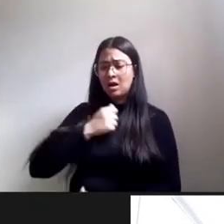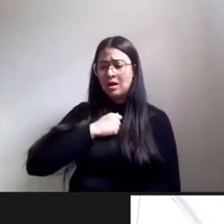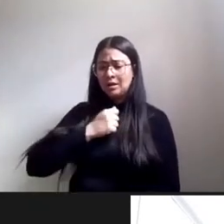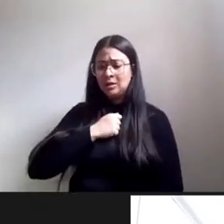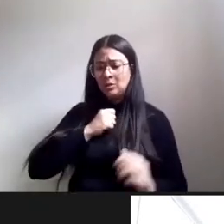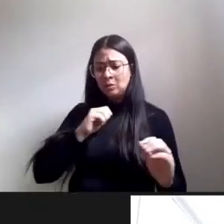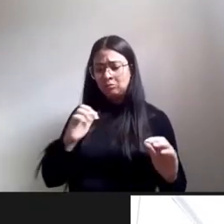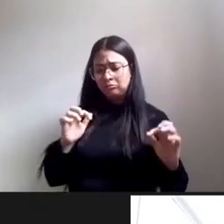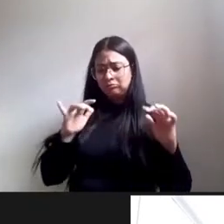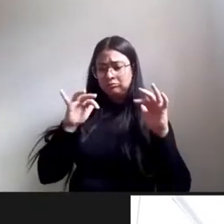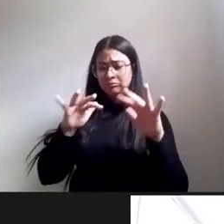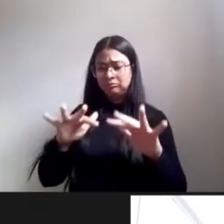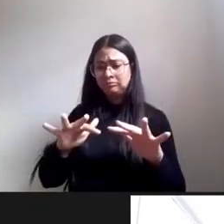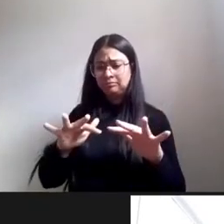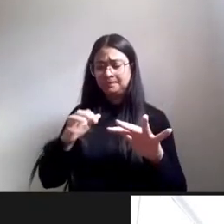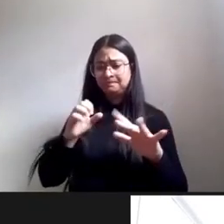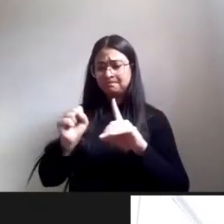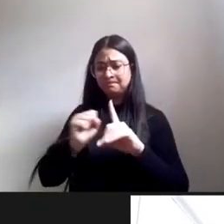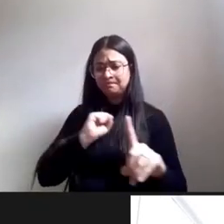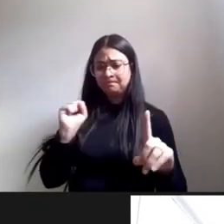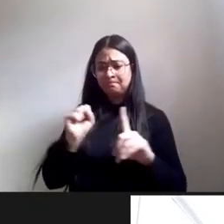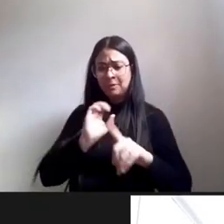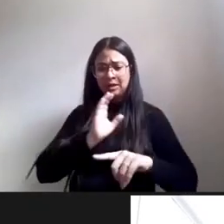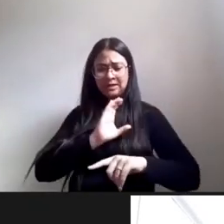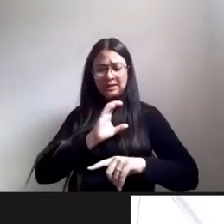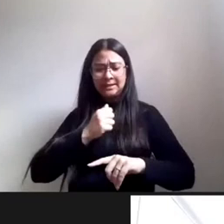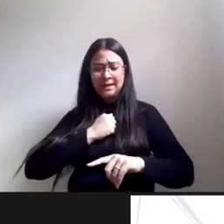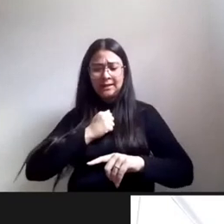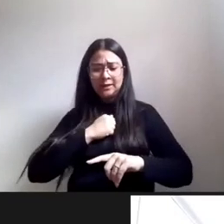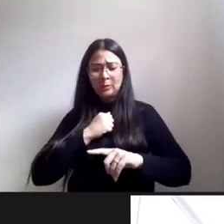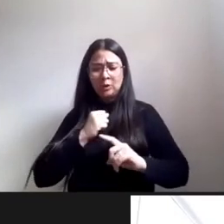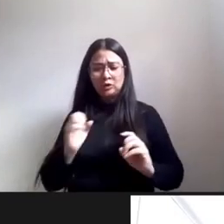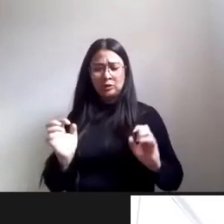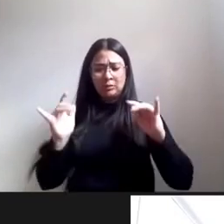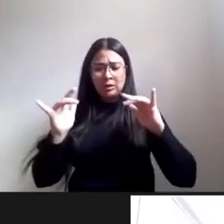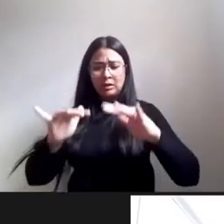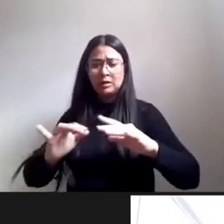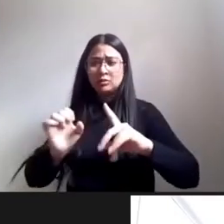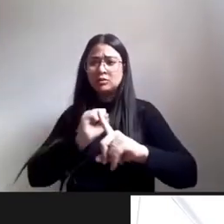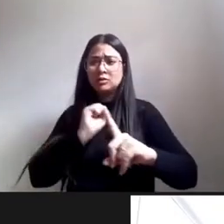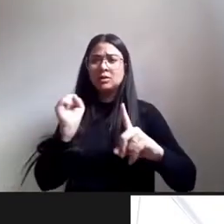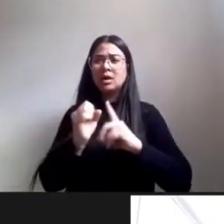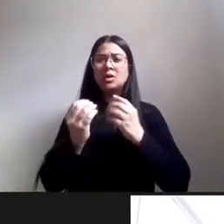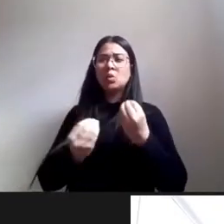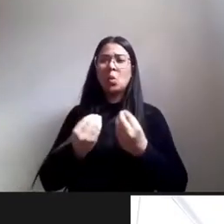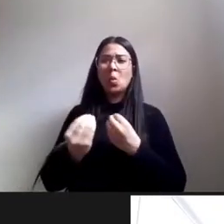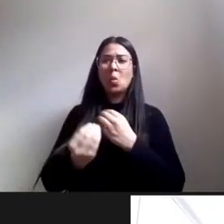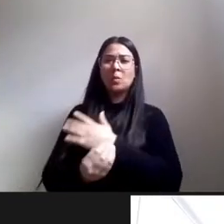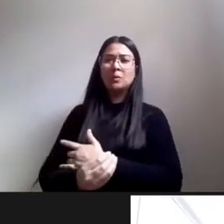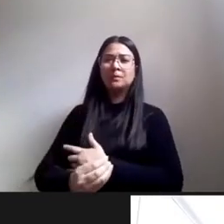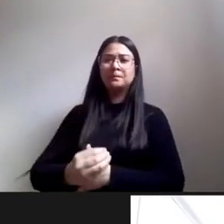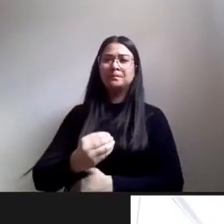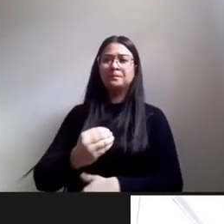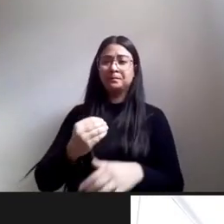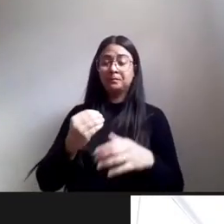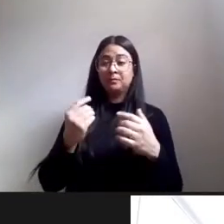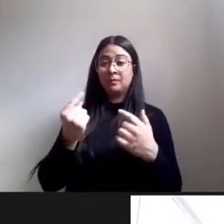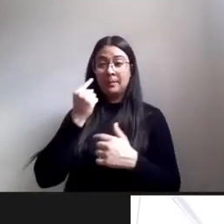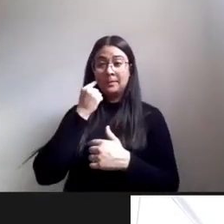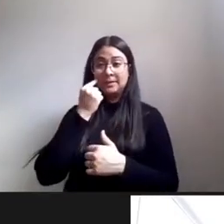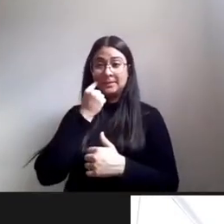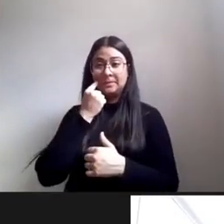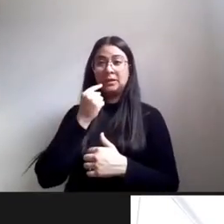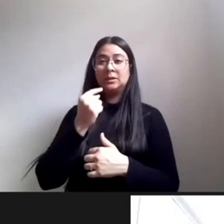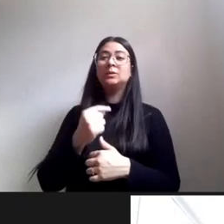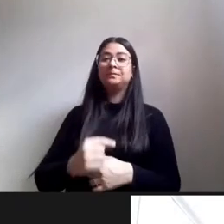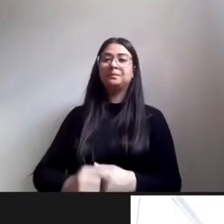e o lugar da ciência antropológica como uma ciência do pensamento como uma ciência